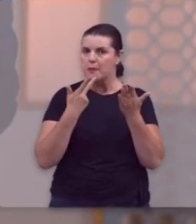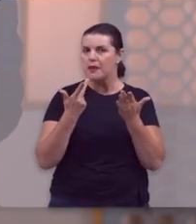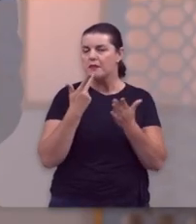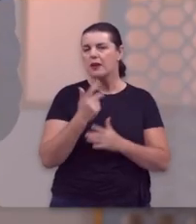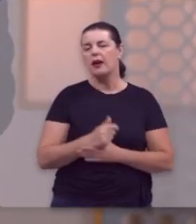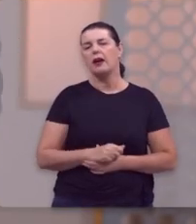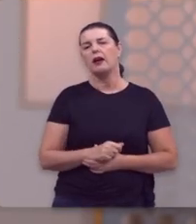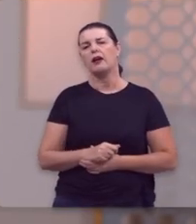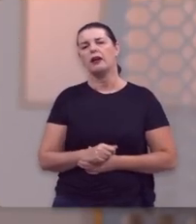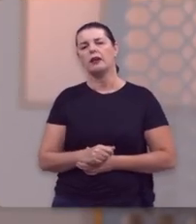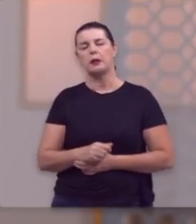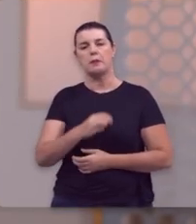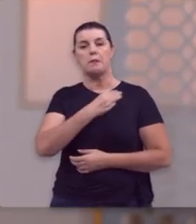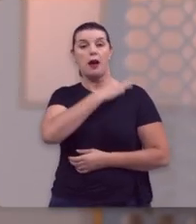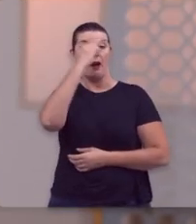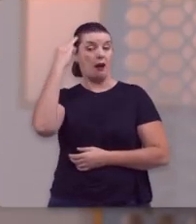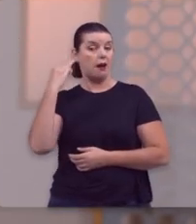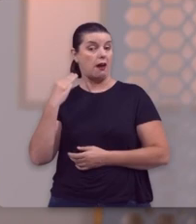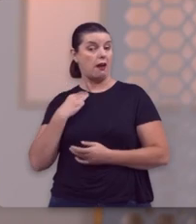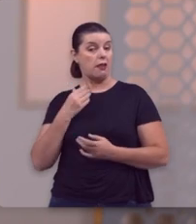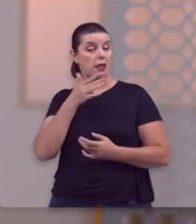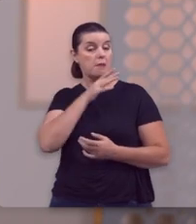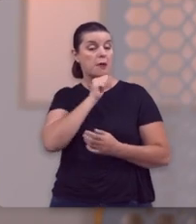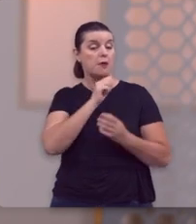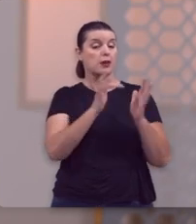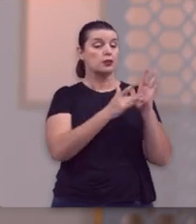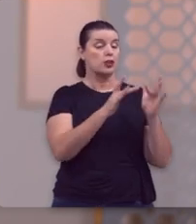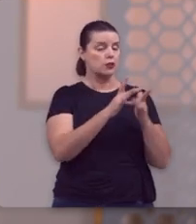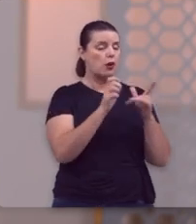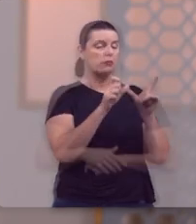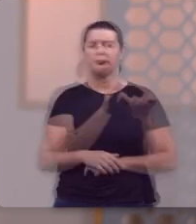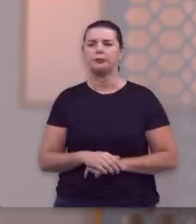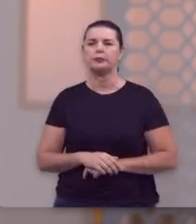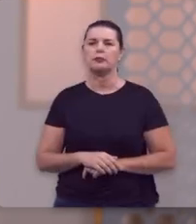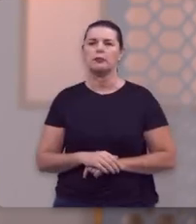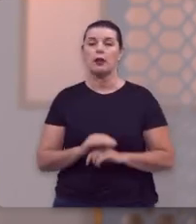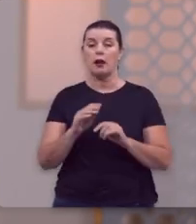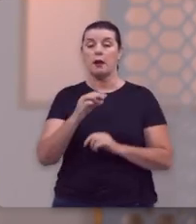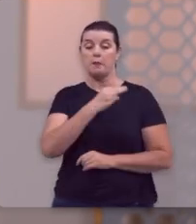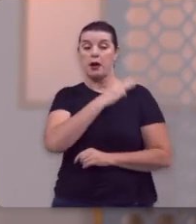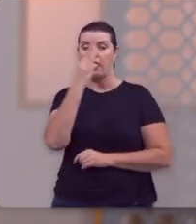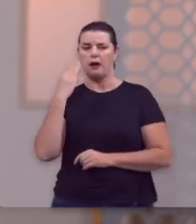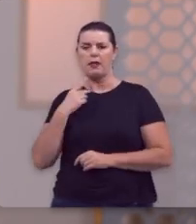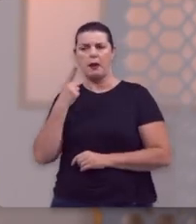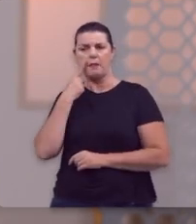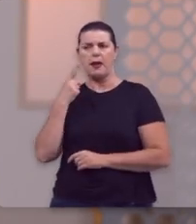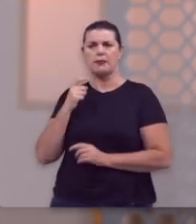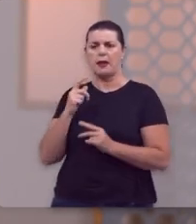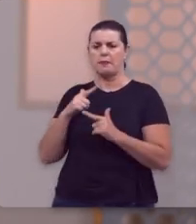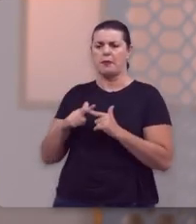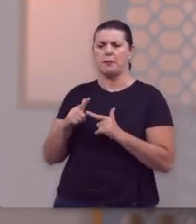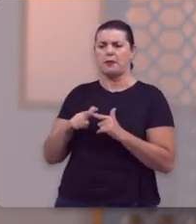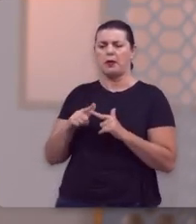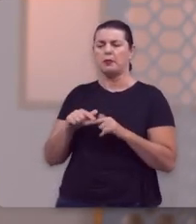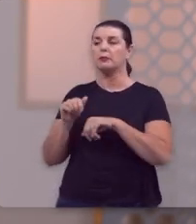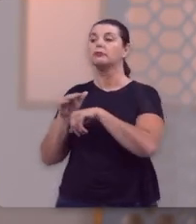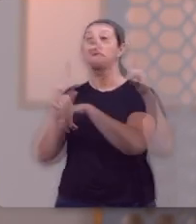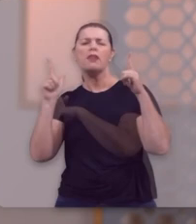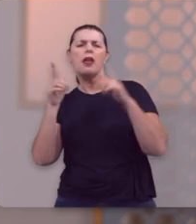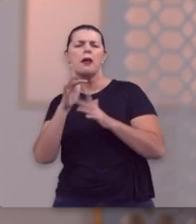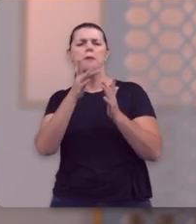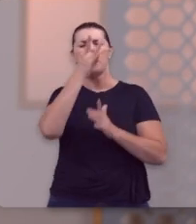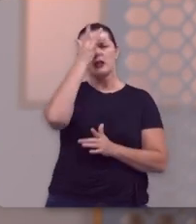a Bíblia que Maria, mãe de Jesus, também estava nesta festa e a festa se